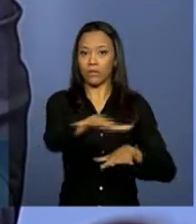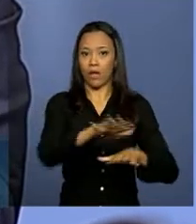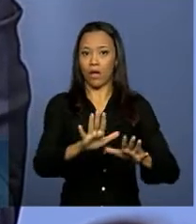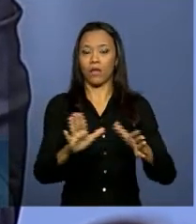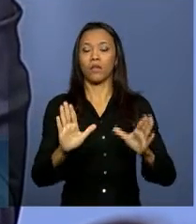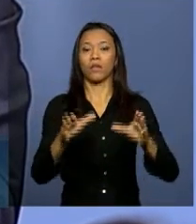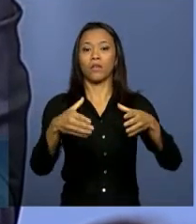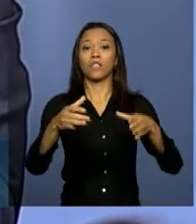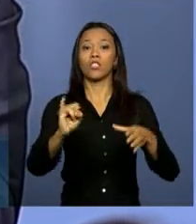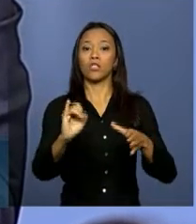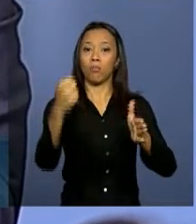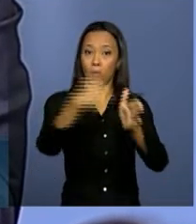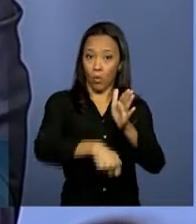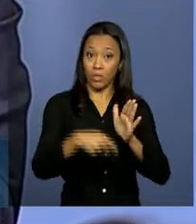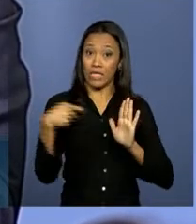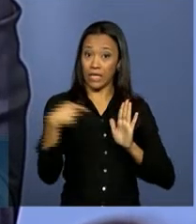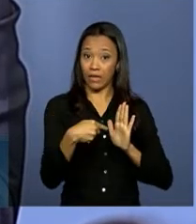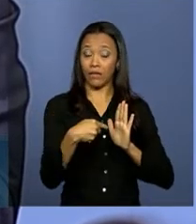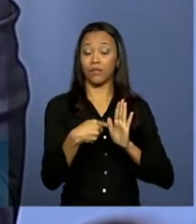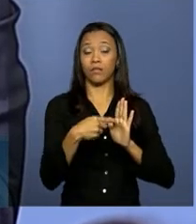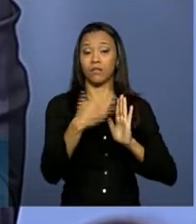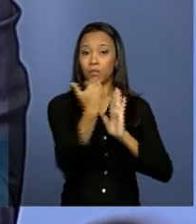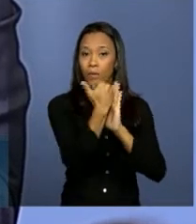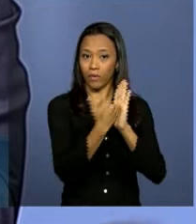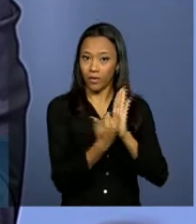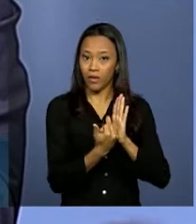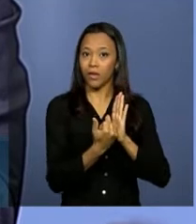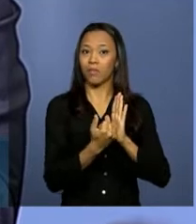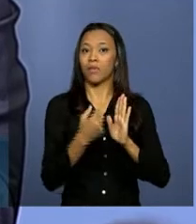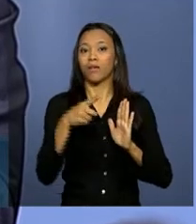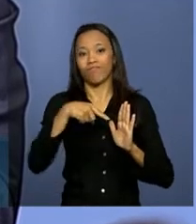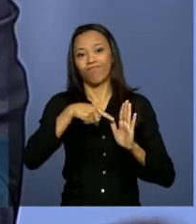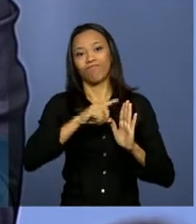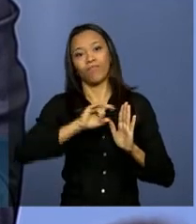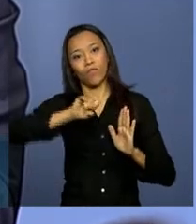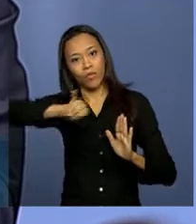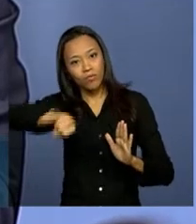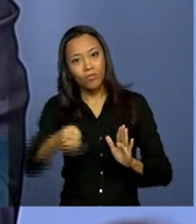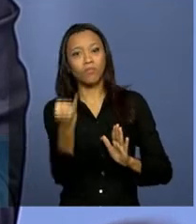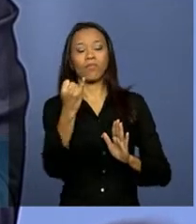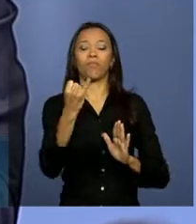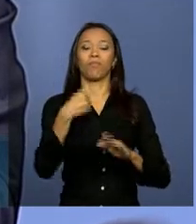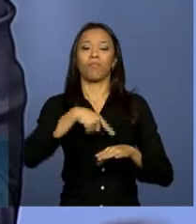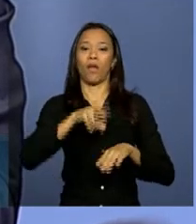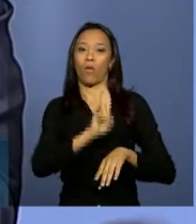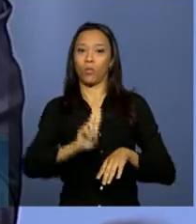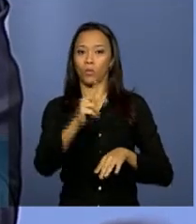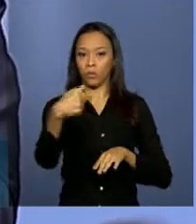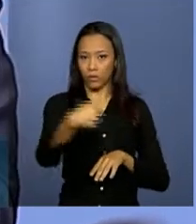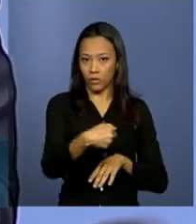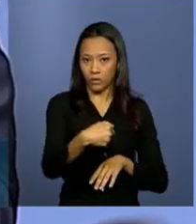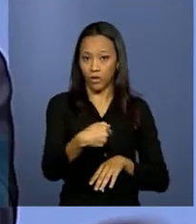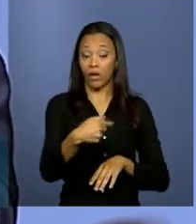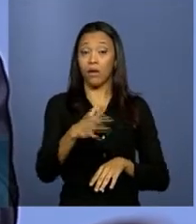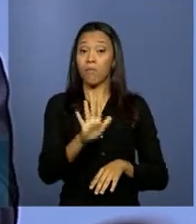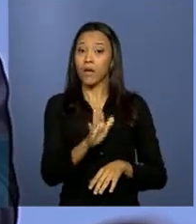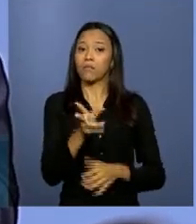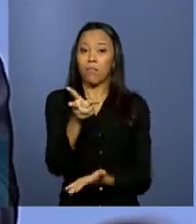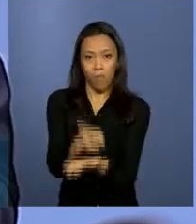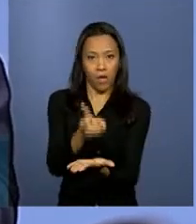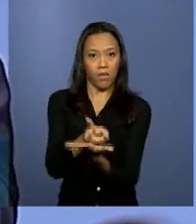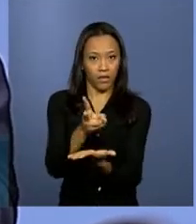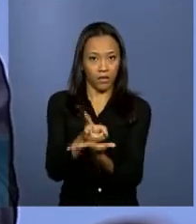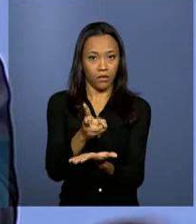evidentemente, o reintegra também foi alcançado dentro desse programa. Nós consideramos que a manutenção